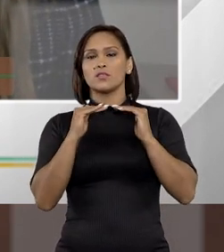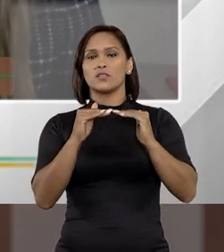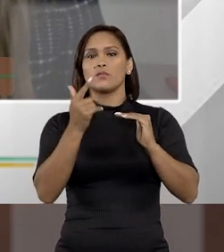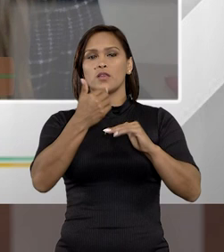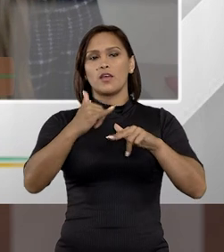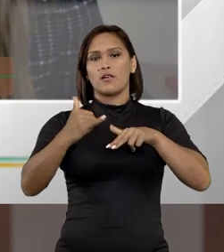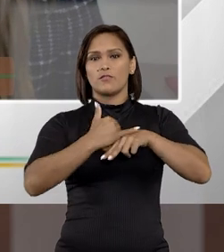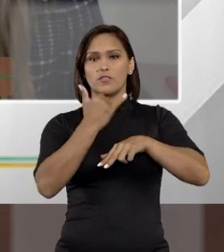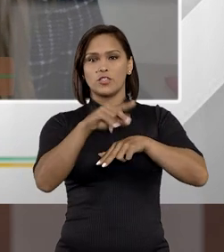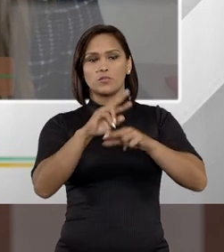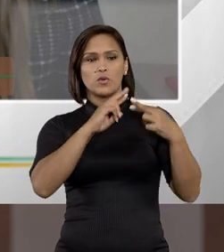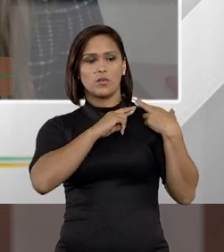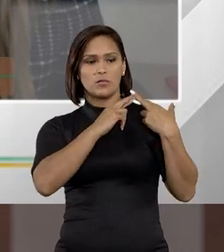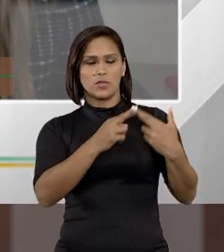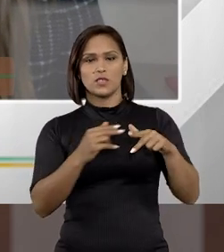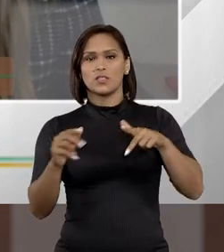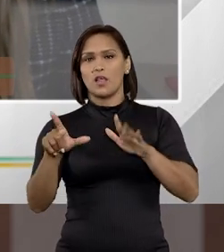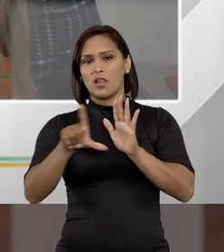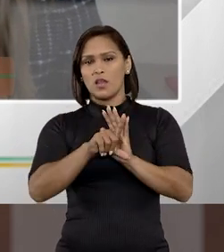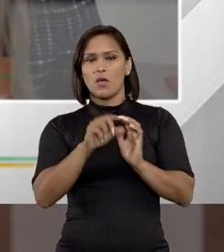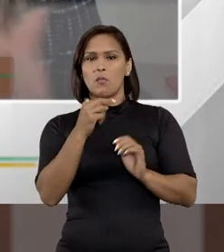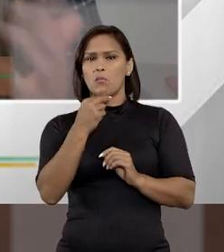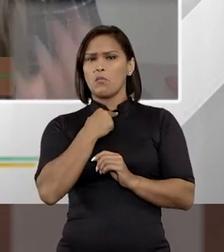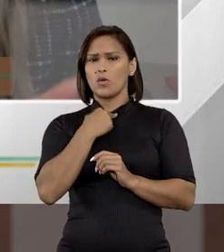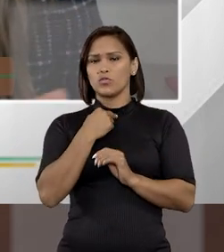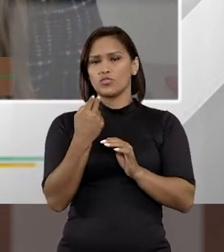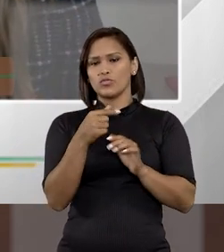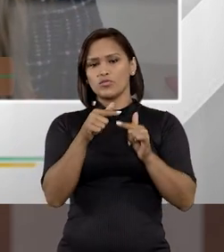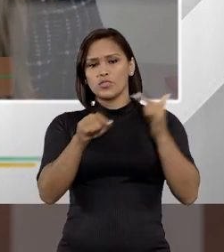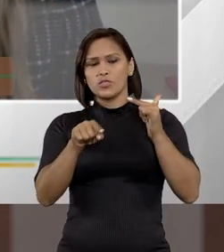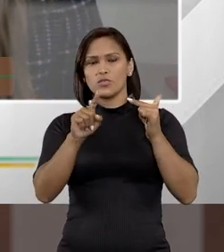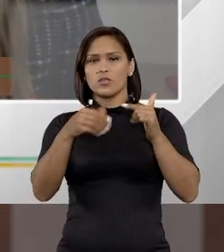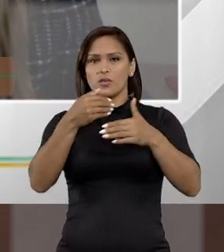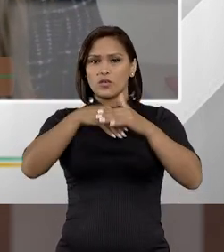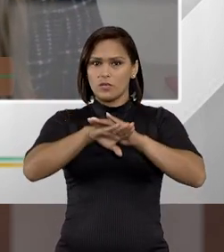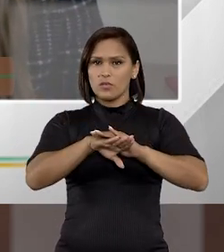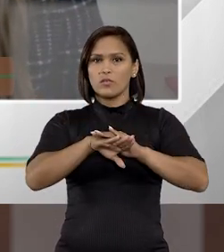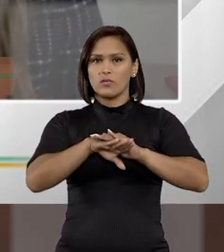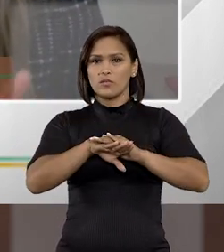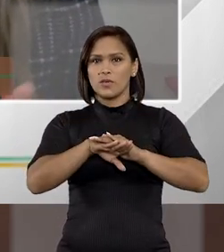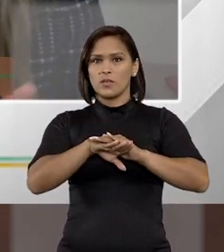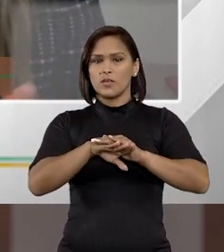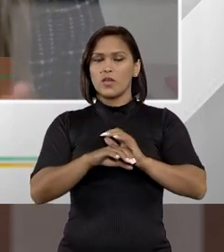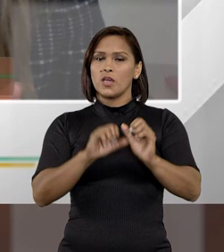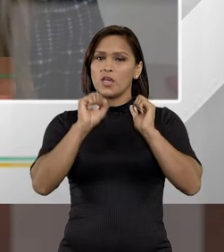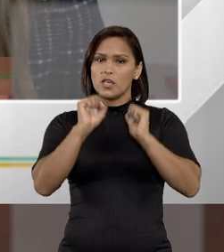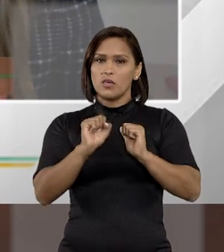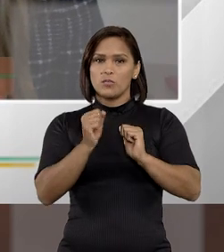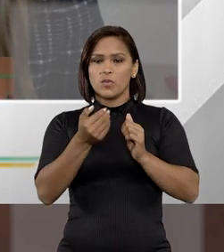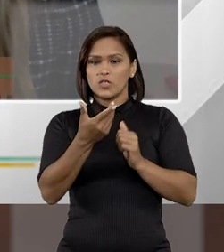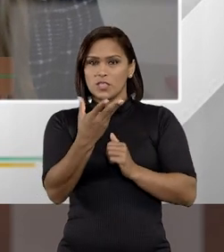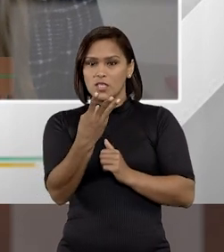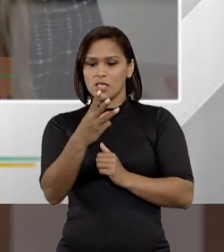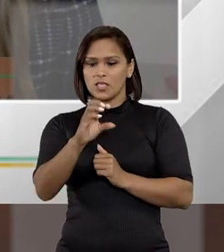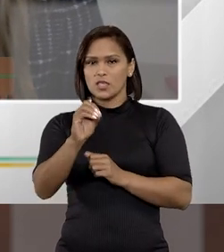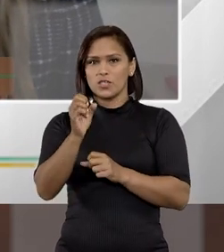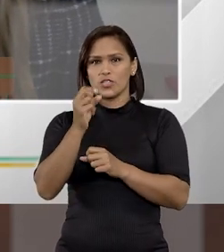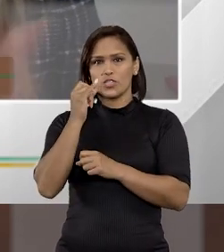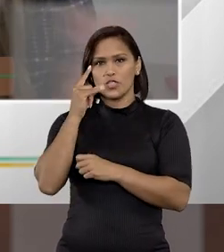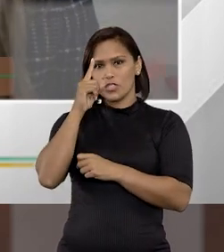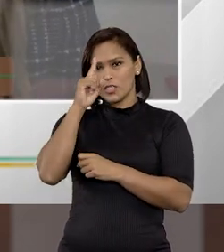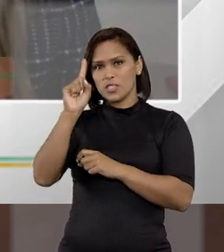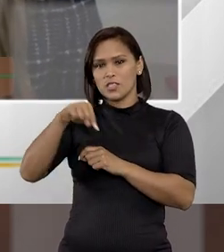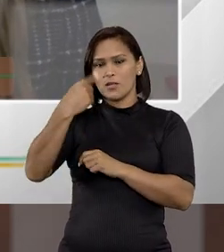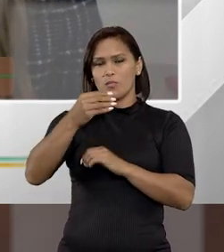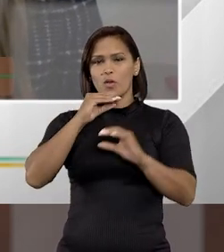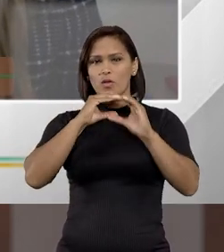estabelece que a vítima ou representante legal pode não concordar com o arquivamento do inquérito, e pode aí, no prazo de 30 dias,